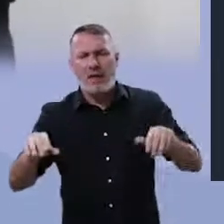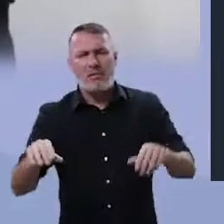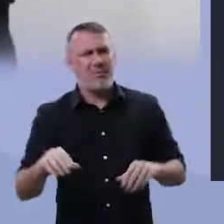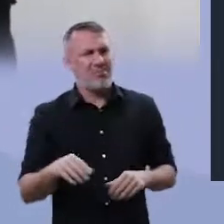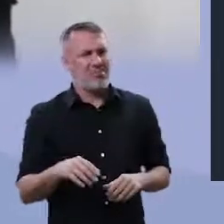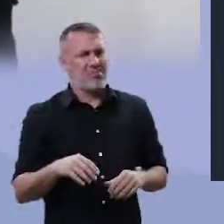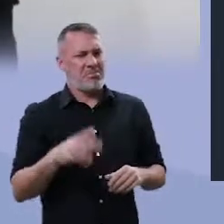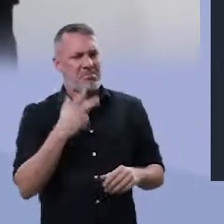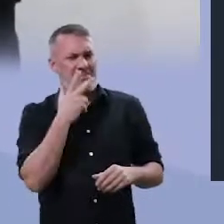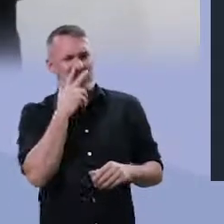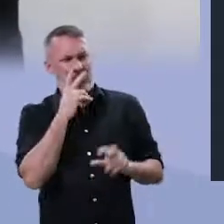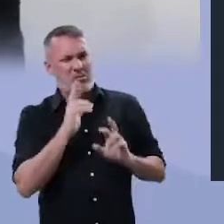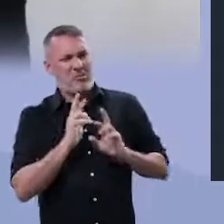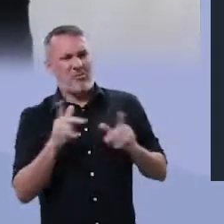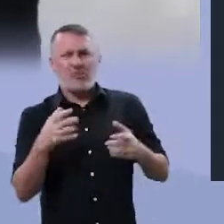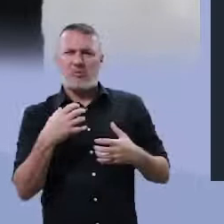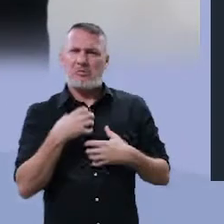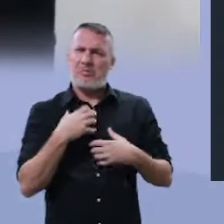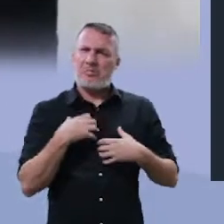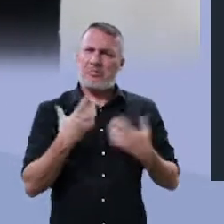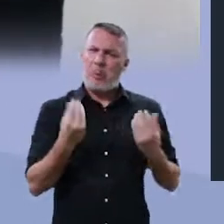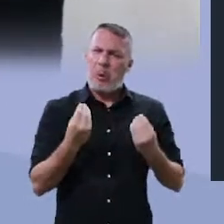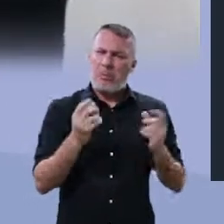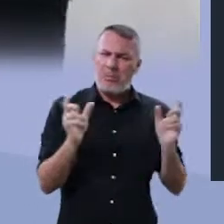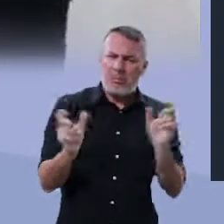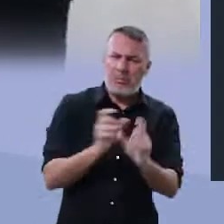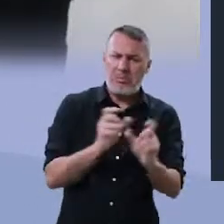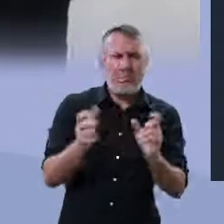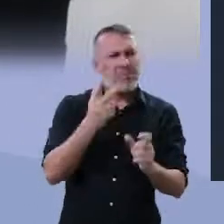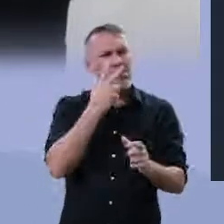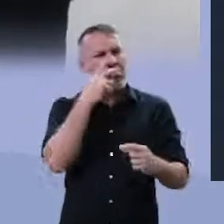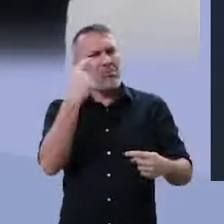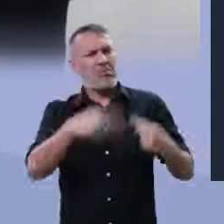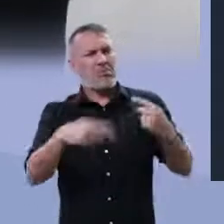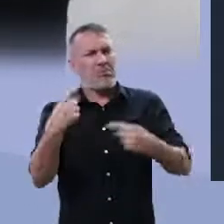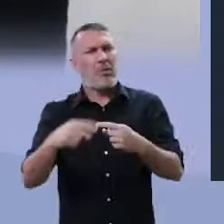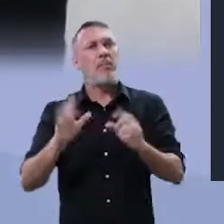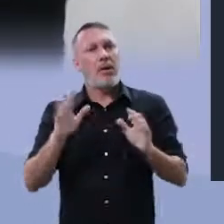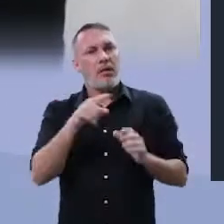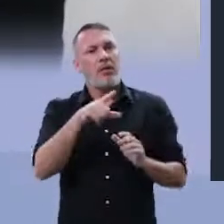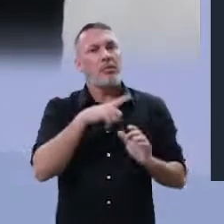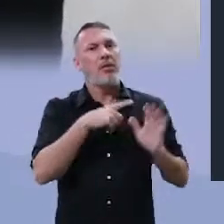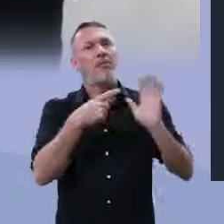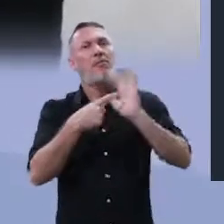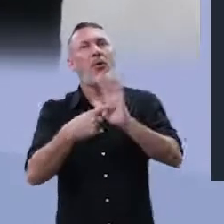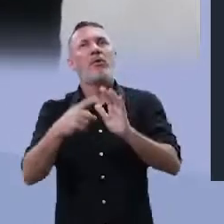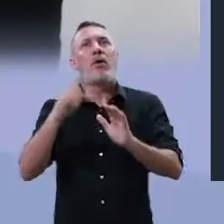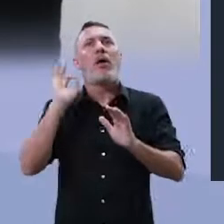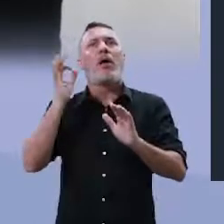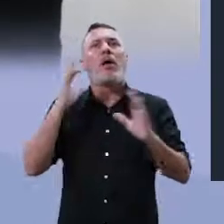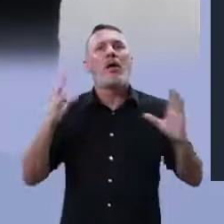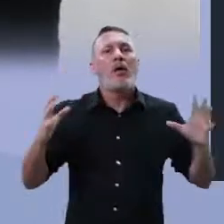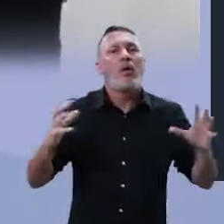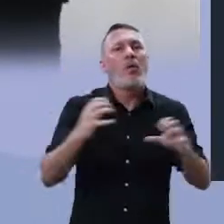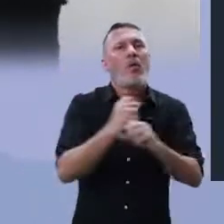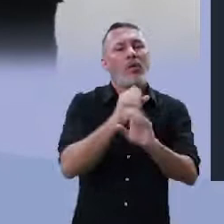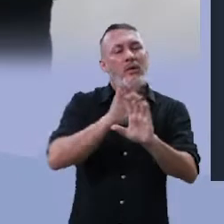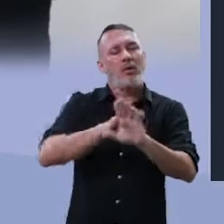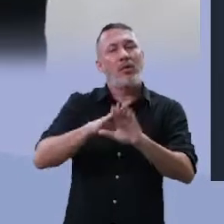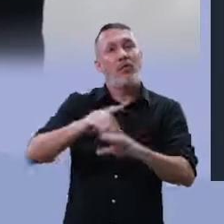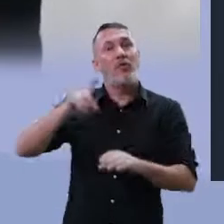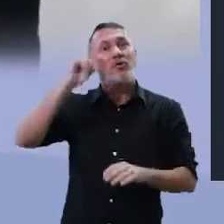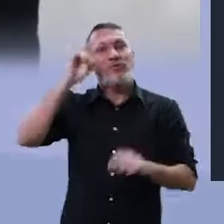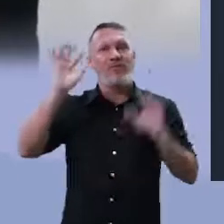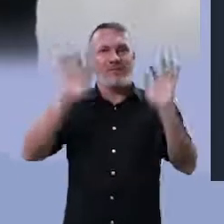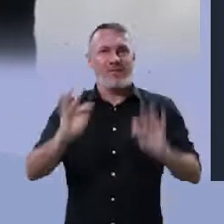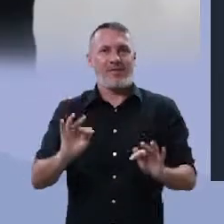aí você fala, caramba, que função diferente, que maneira diferente de apresentar dias felizes. Mário Quintana